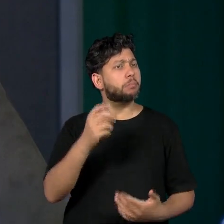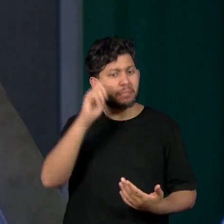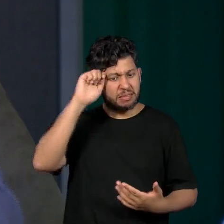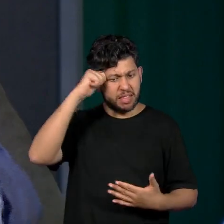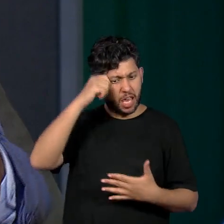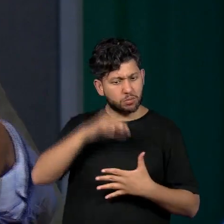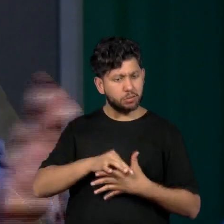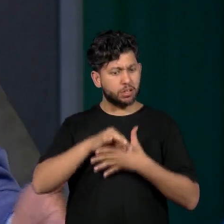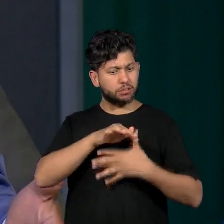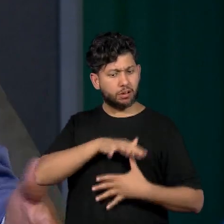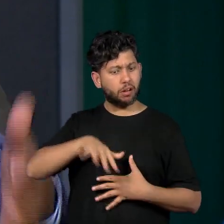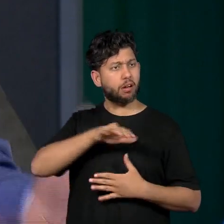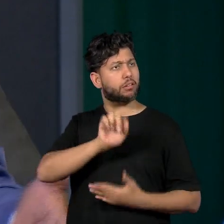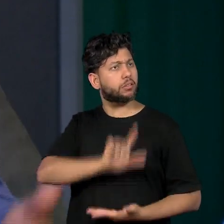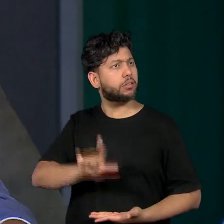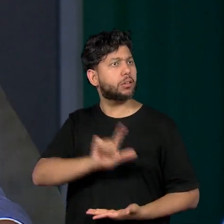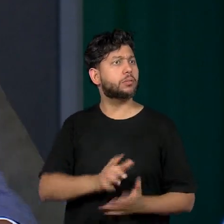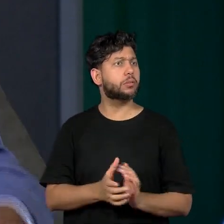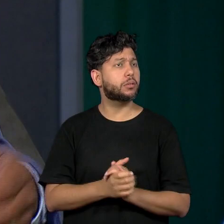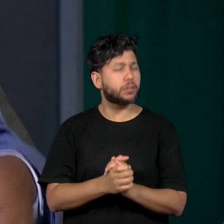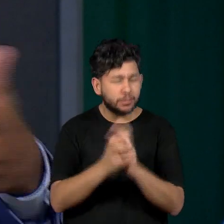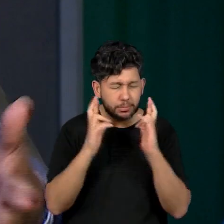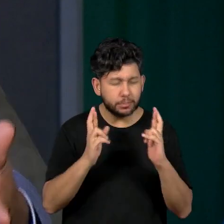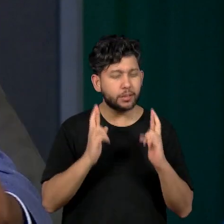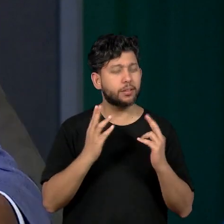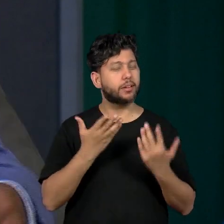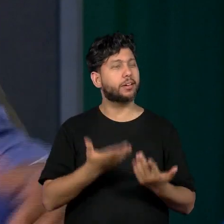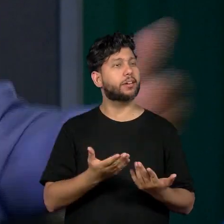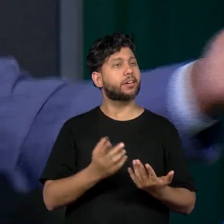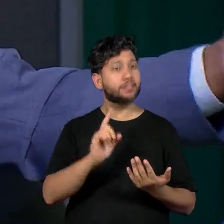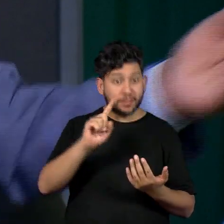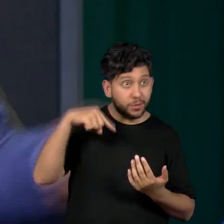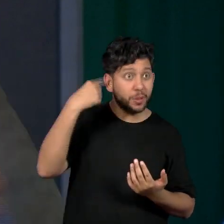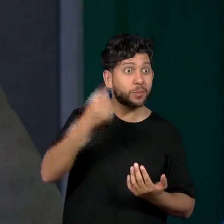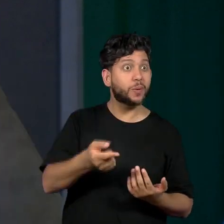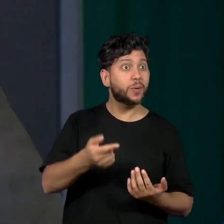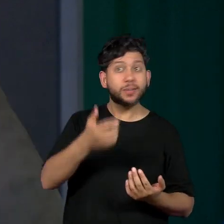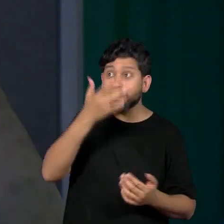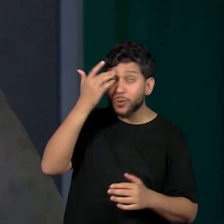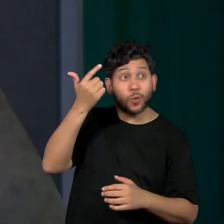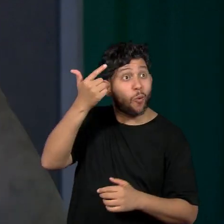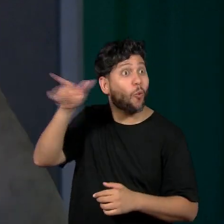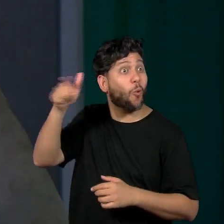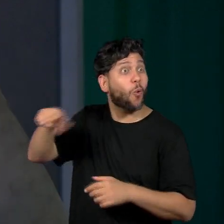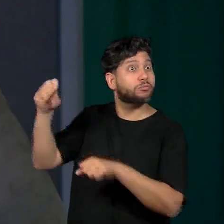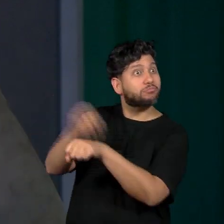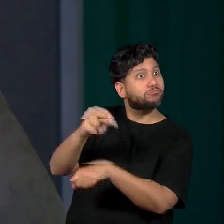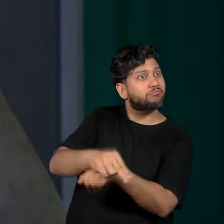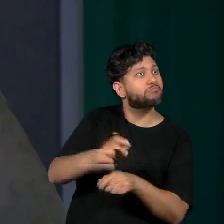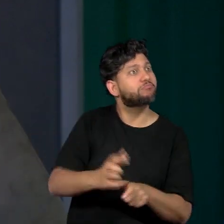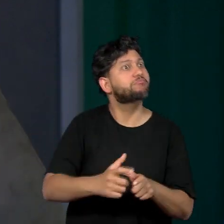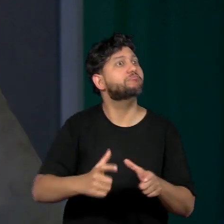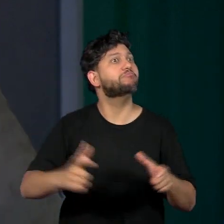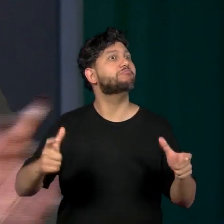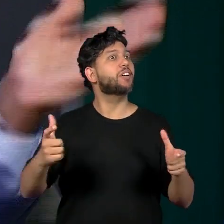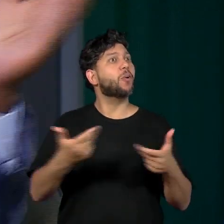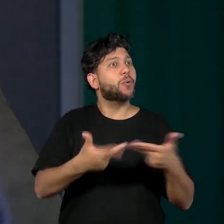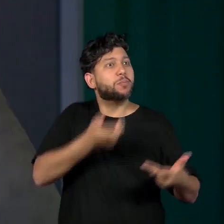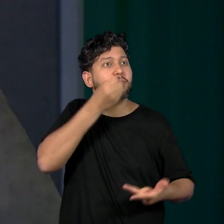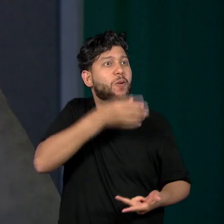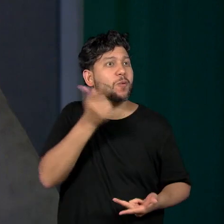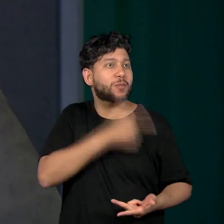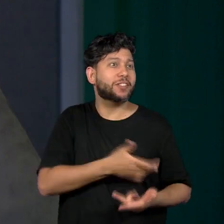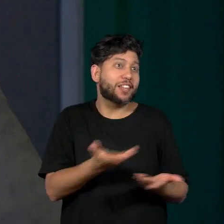e esperar que essa Flink Samba depois traga tantos outros frutos maravilhosos como foram esses que nós